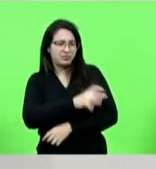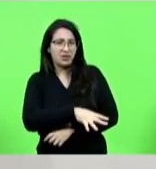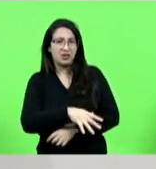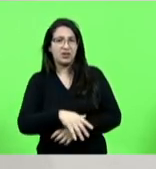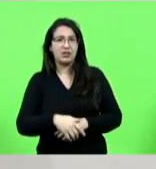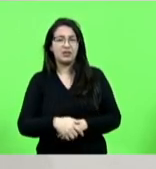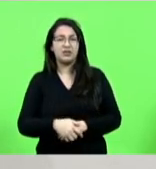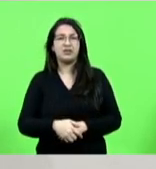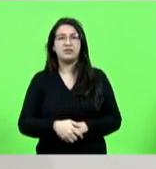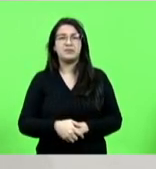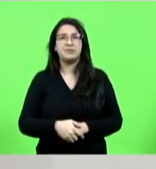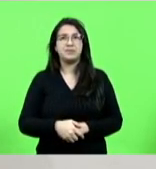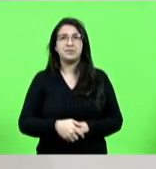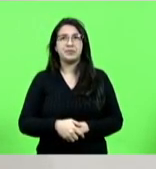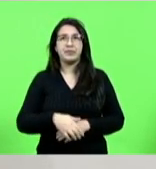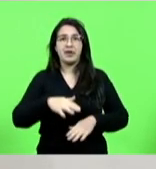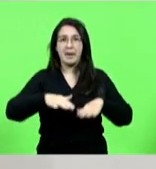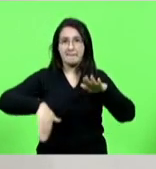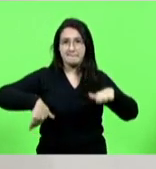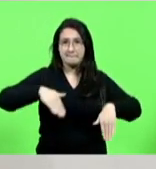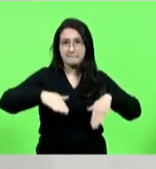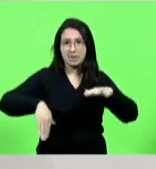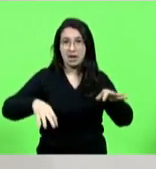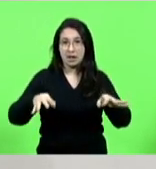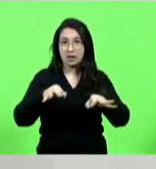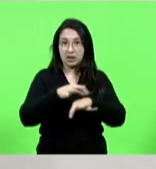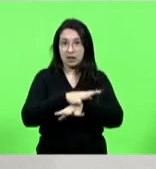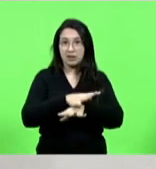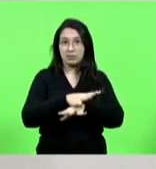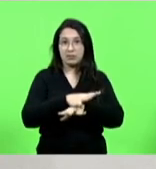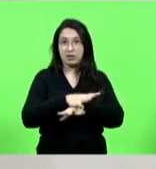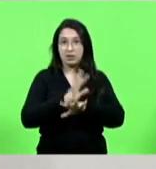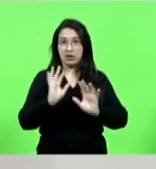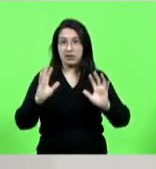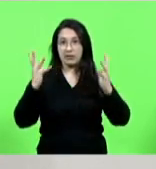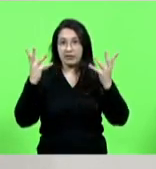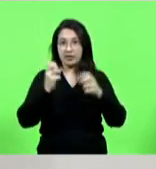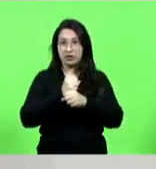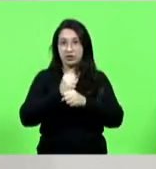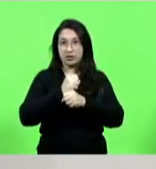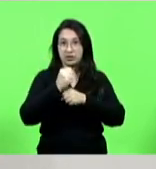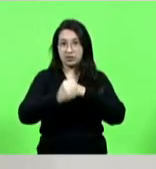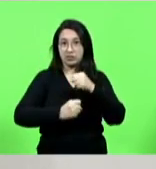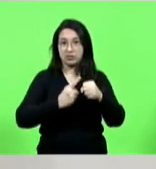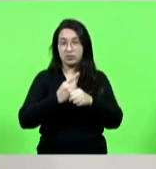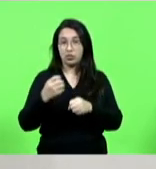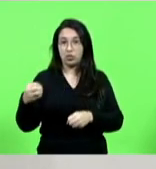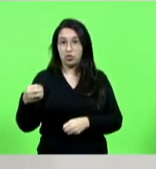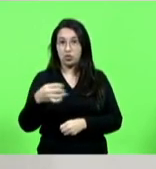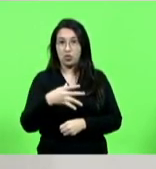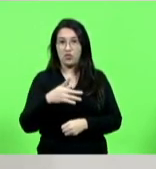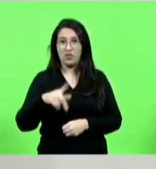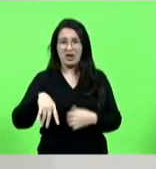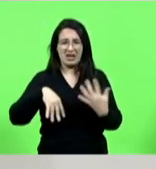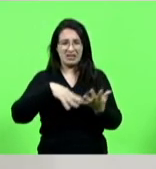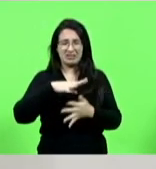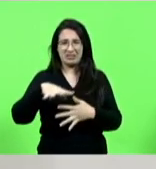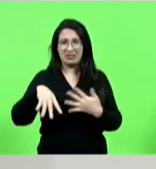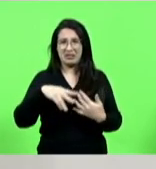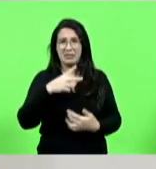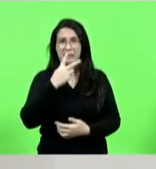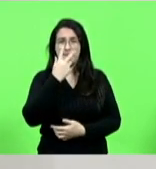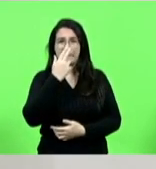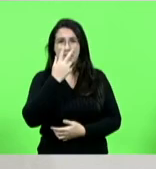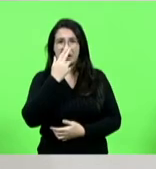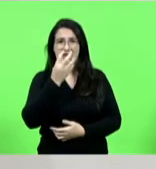as praias quando termina a virada do ano uma sujeira uma porquice veio o